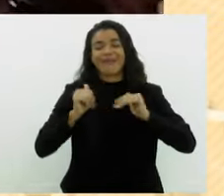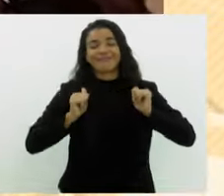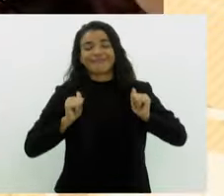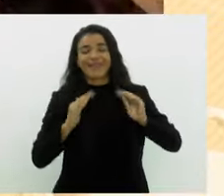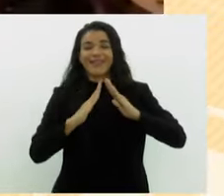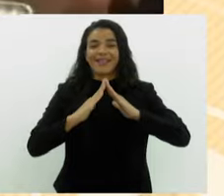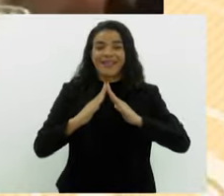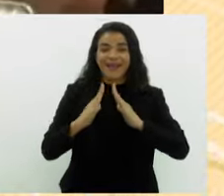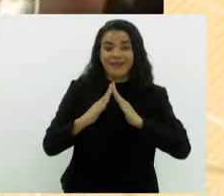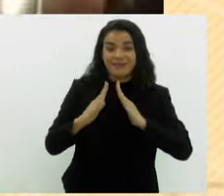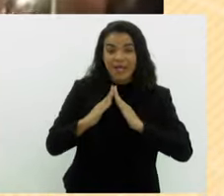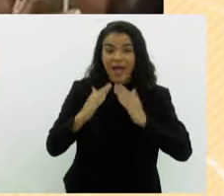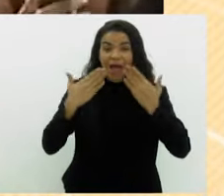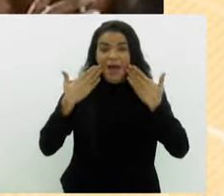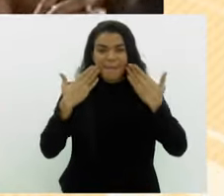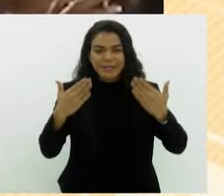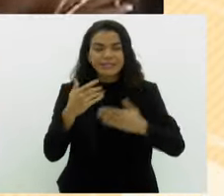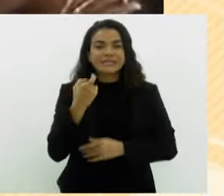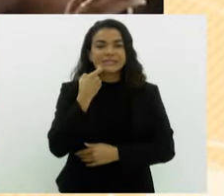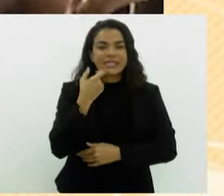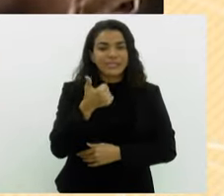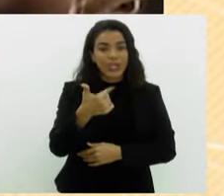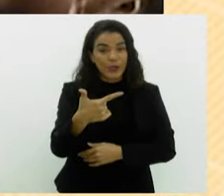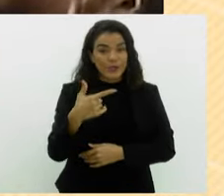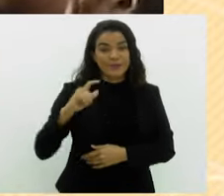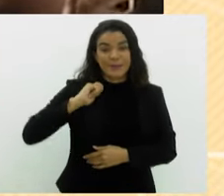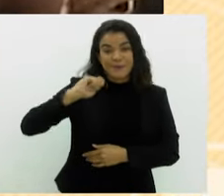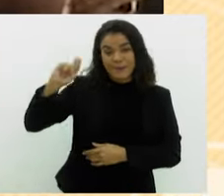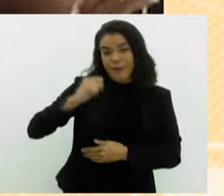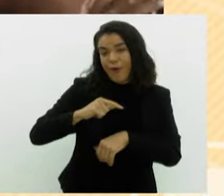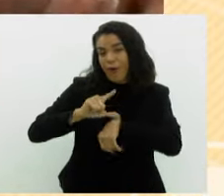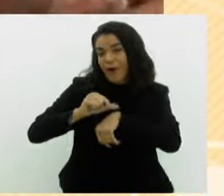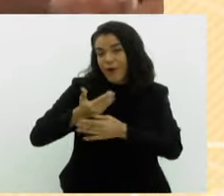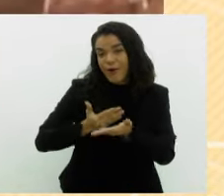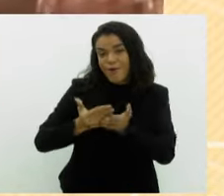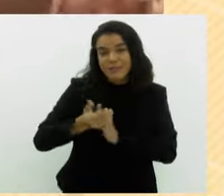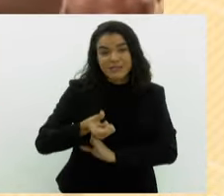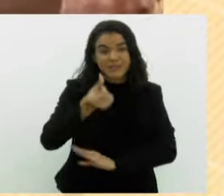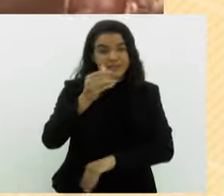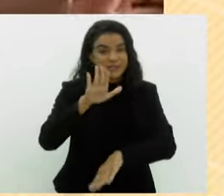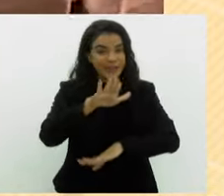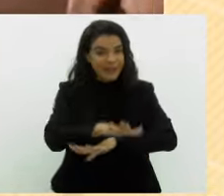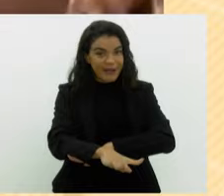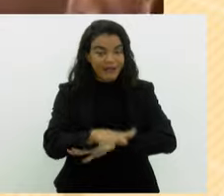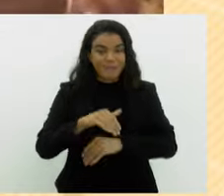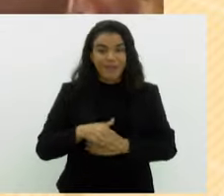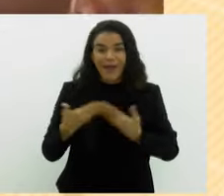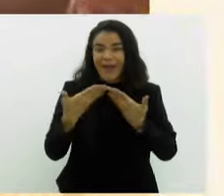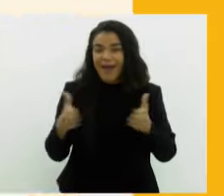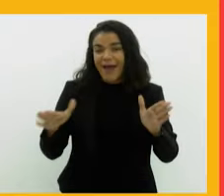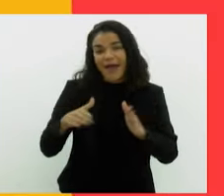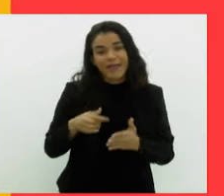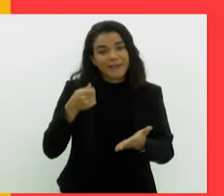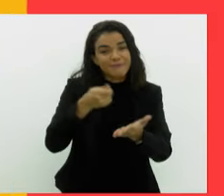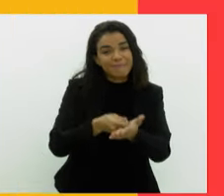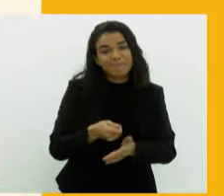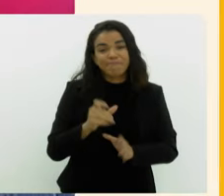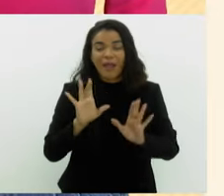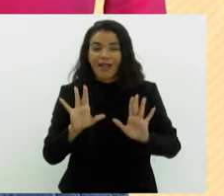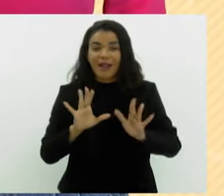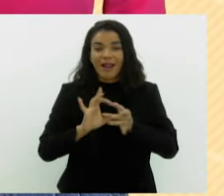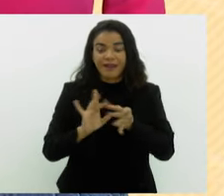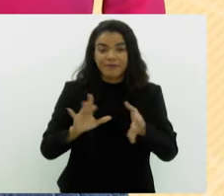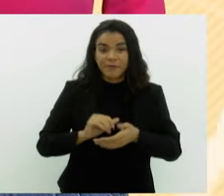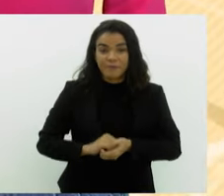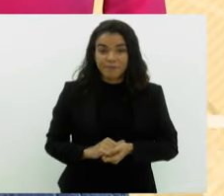A apresentação é nesta sexta, dia 12 de abril, a partir das 6 horas da tarde. A entrada é colaborativa. Com